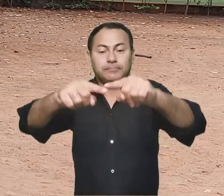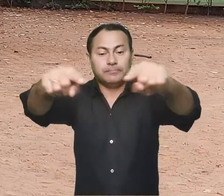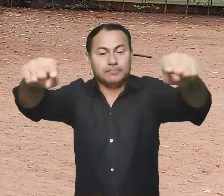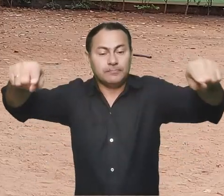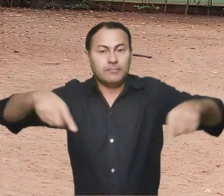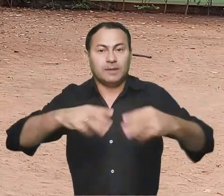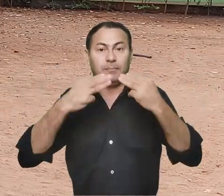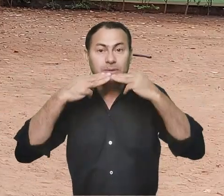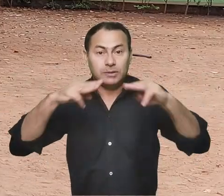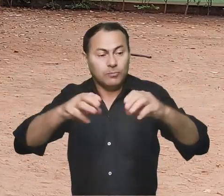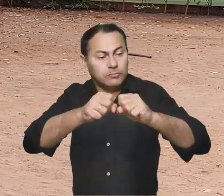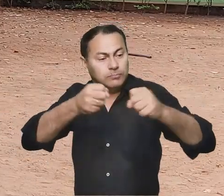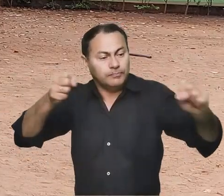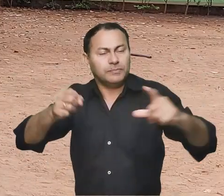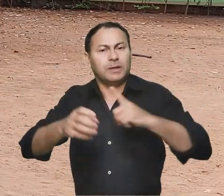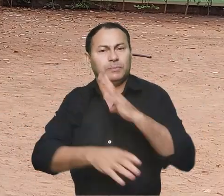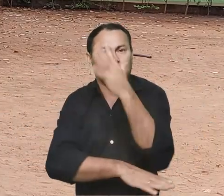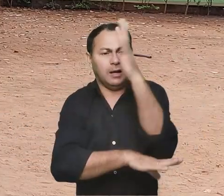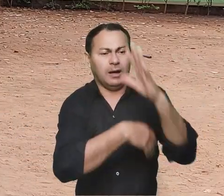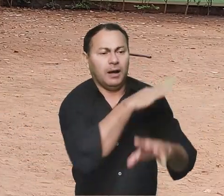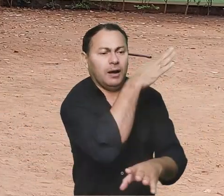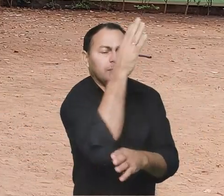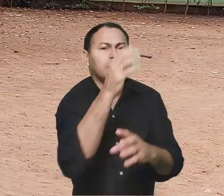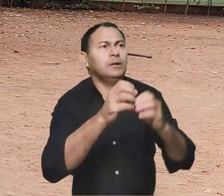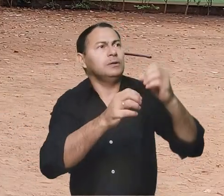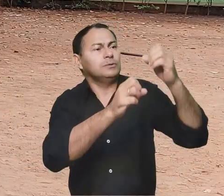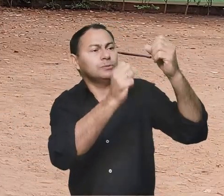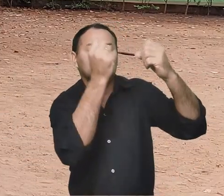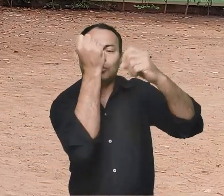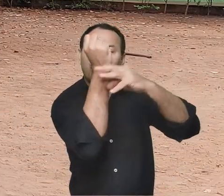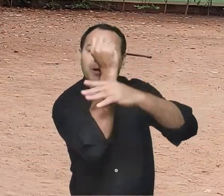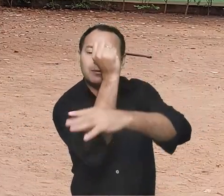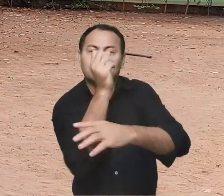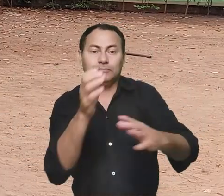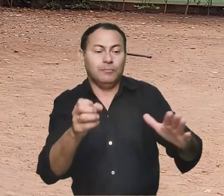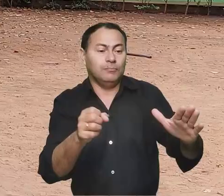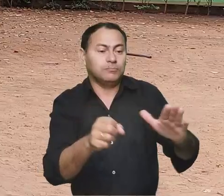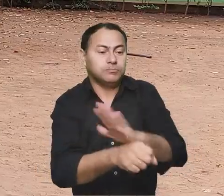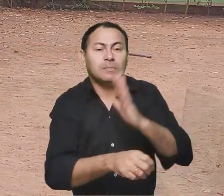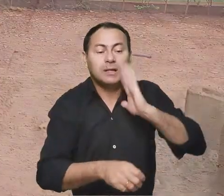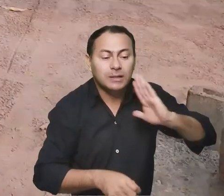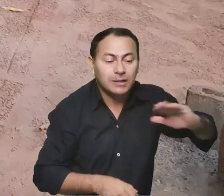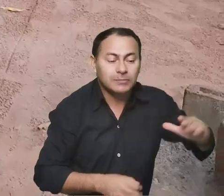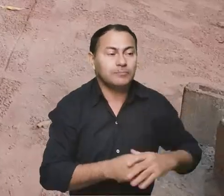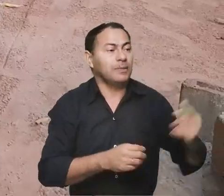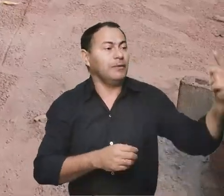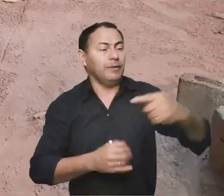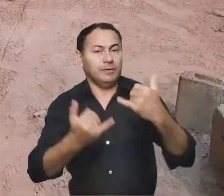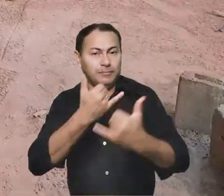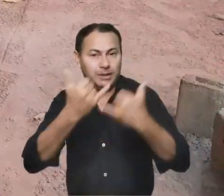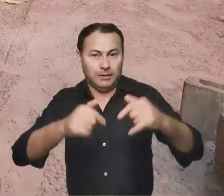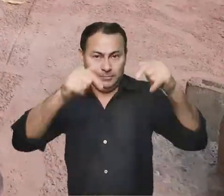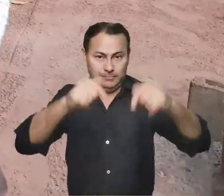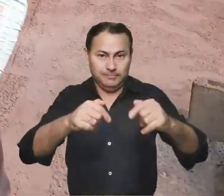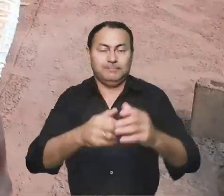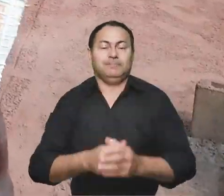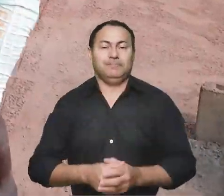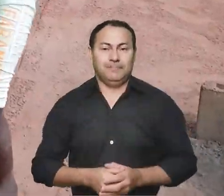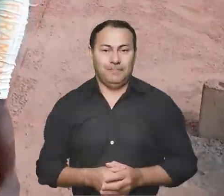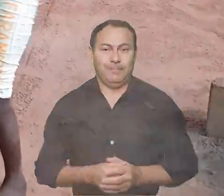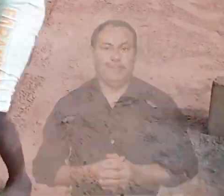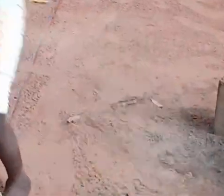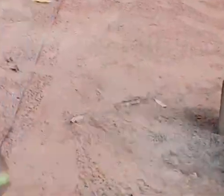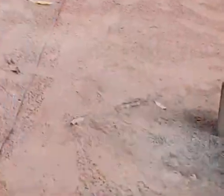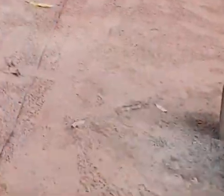O terreno da missão é amplo, com muitas árvores, muita sombra e está sempre cheio de crianças que vêm brincar por aqui.